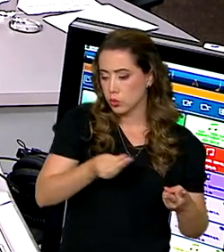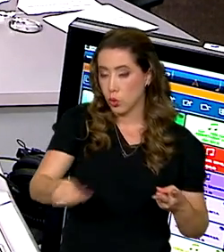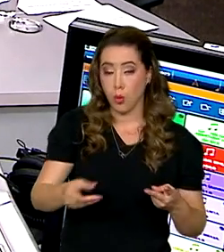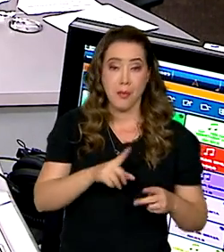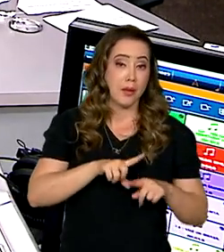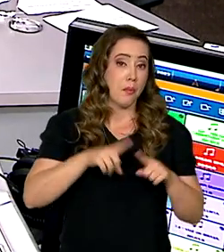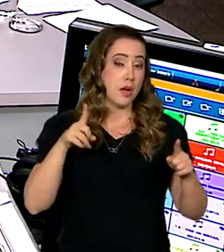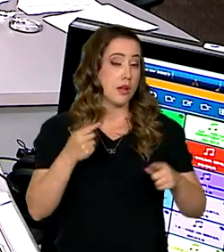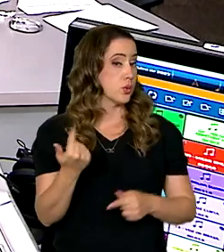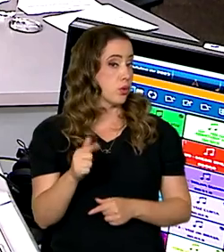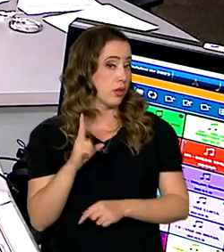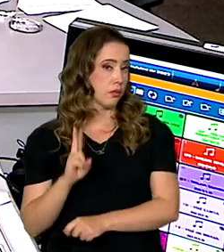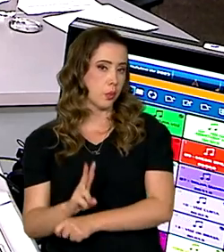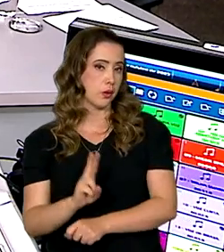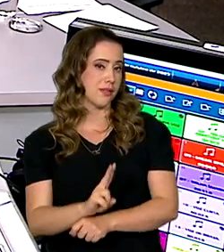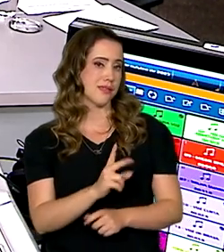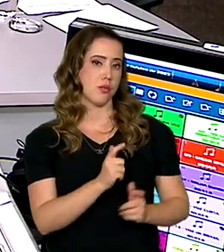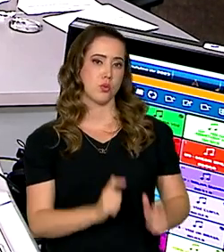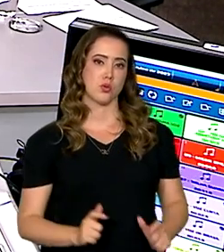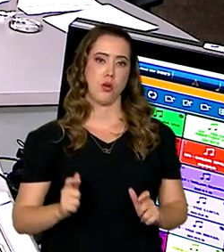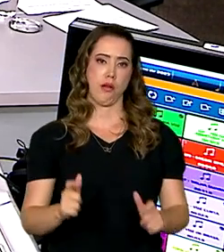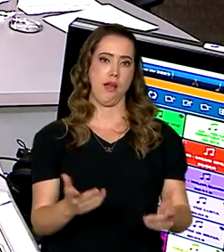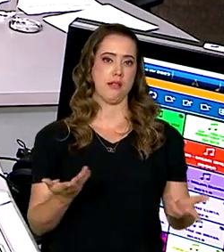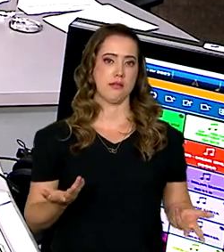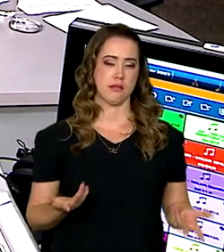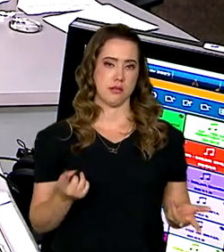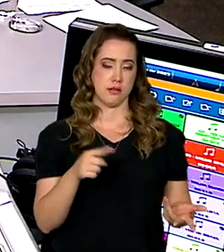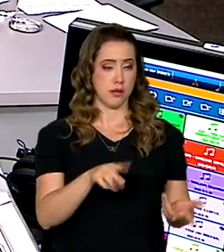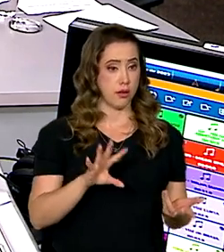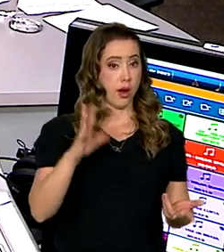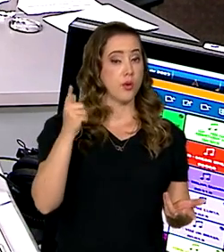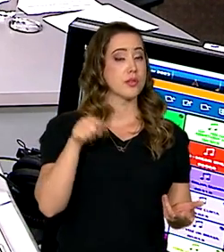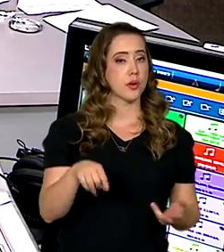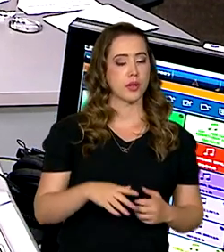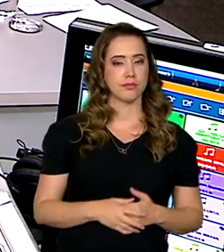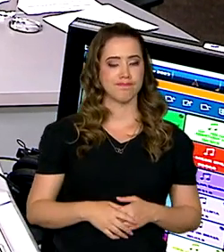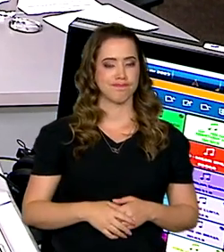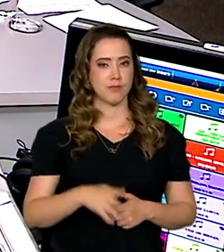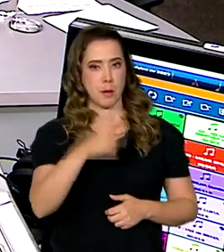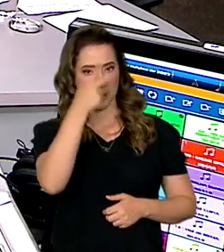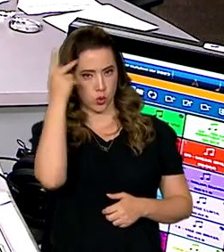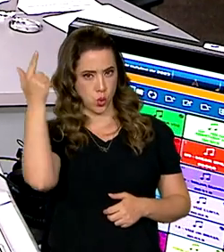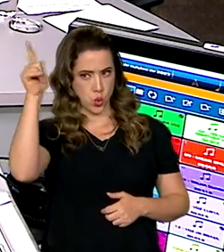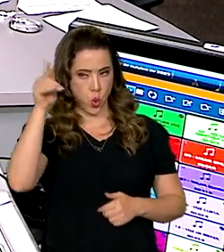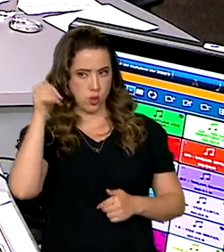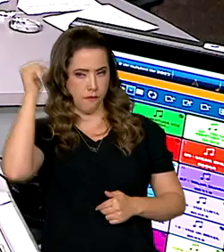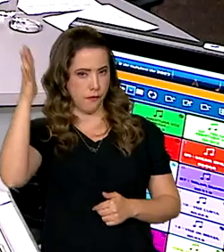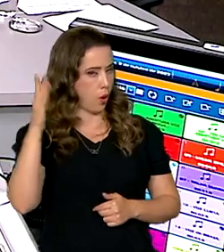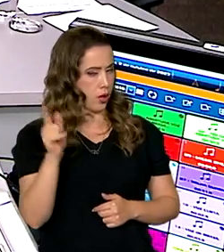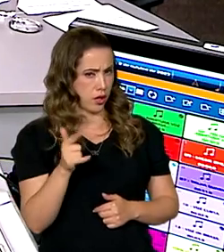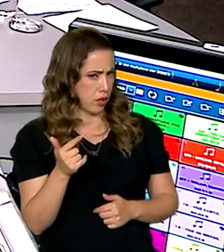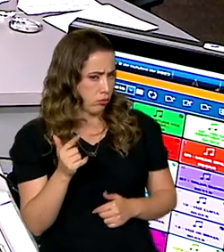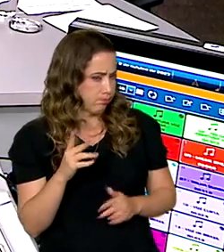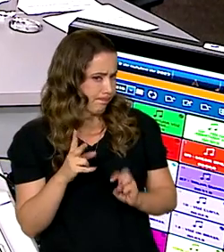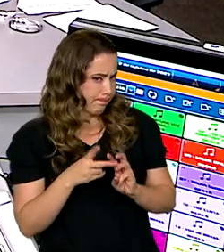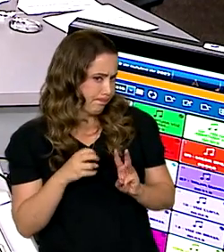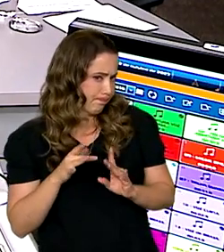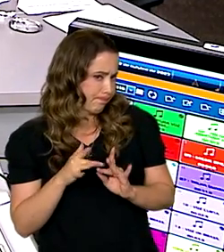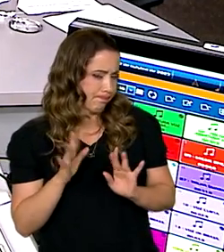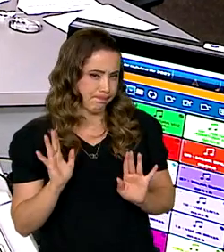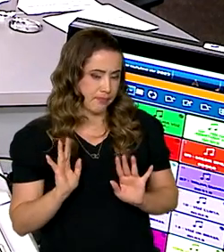proteção territorial, ocasionou que aumentou essas invasões ali. E nesses últimos